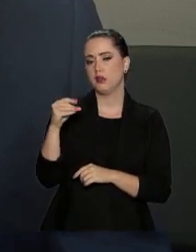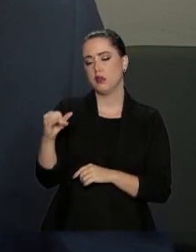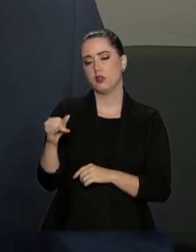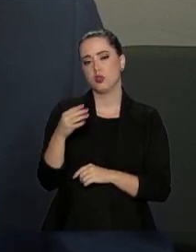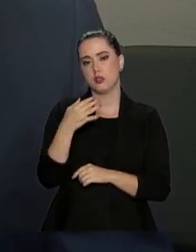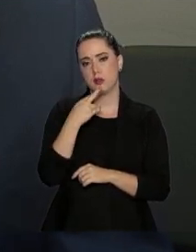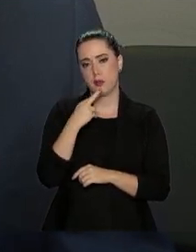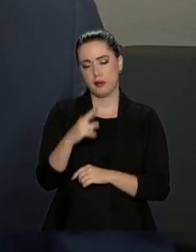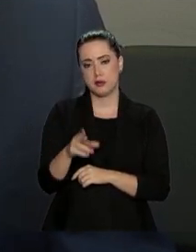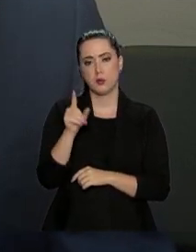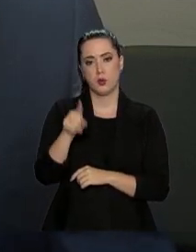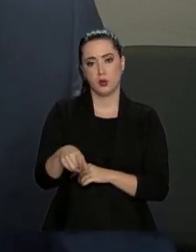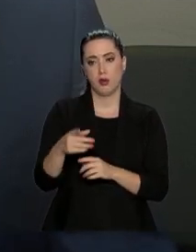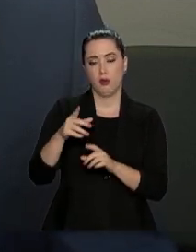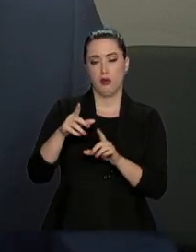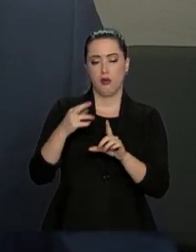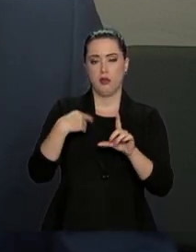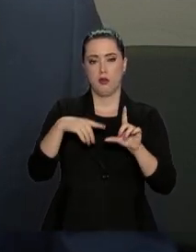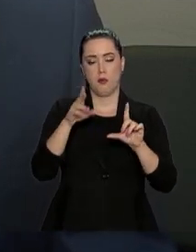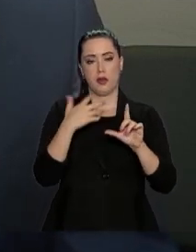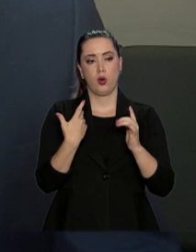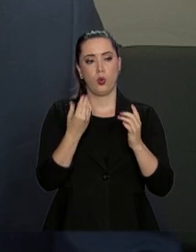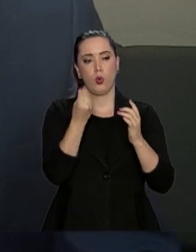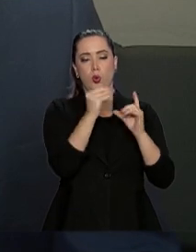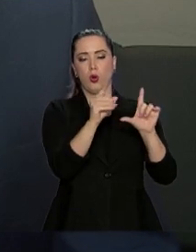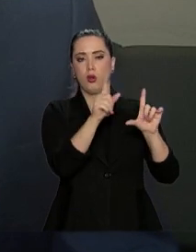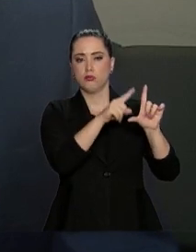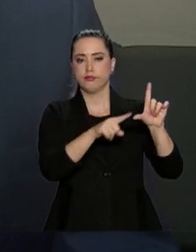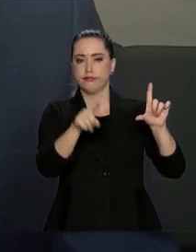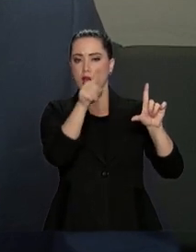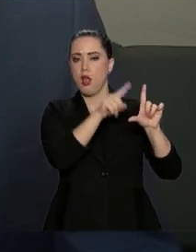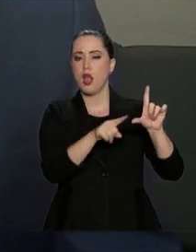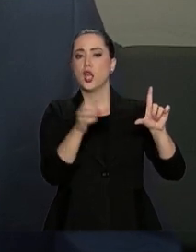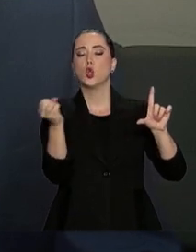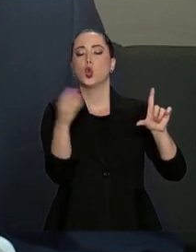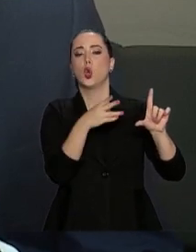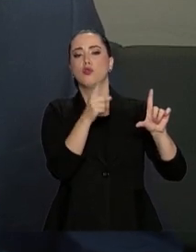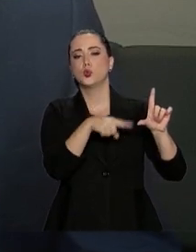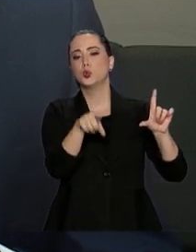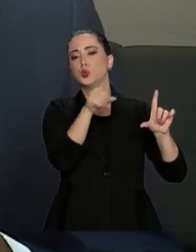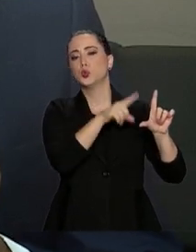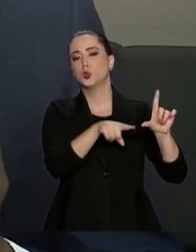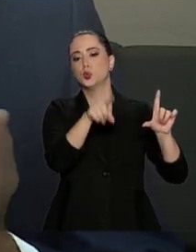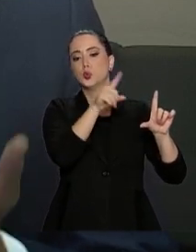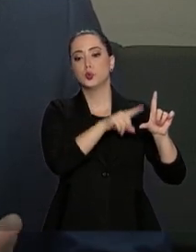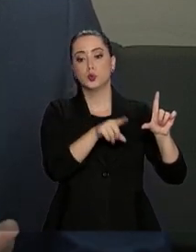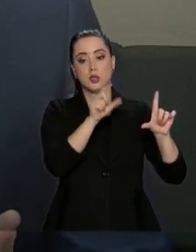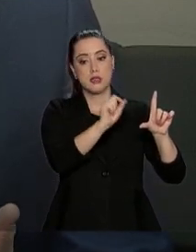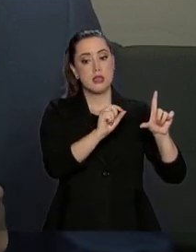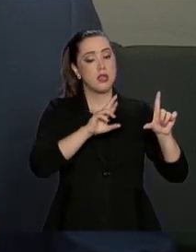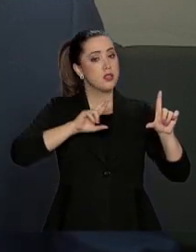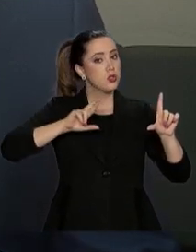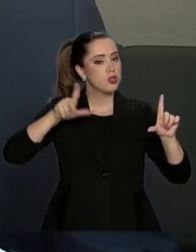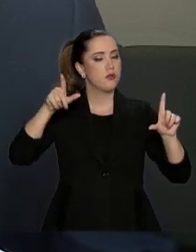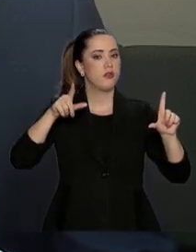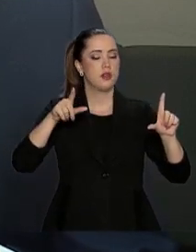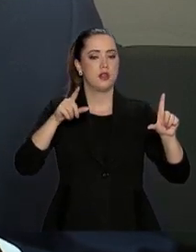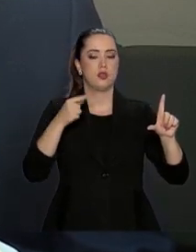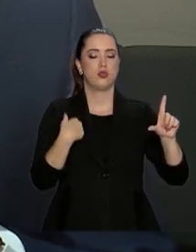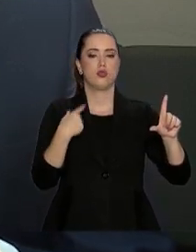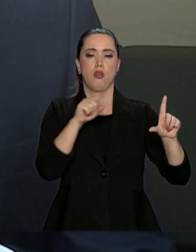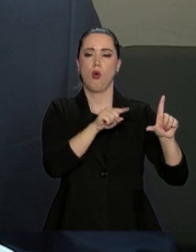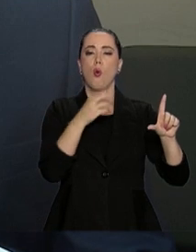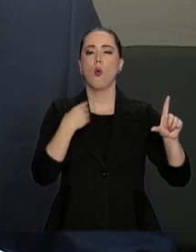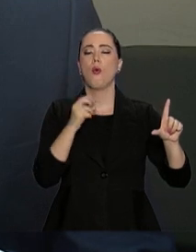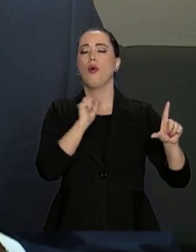fazer a instalação do medidor eletrônico. Importante destacar que esse medidor é um medidor diferente, que ele